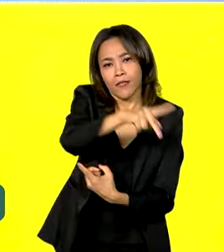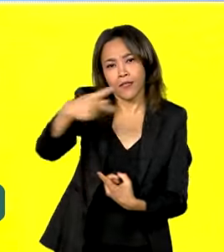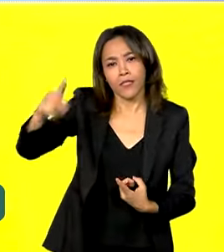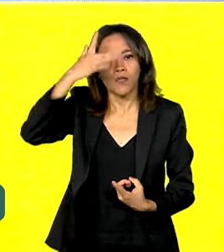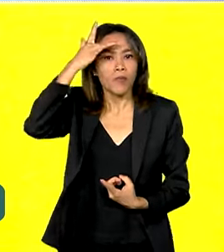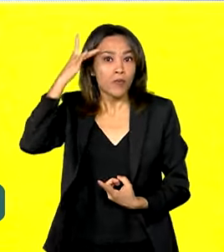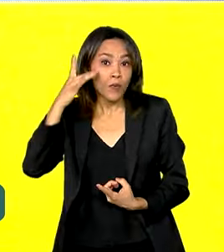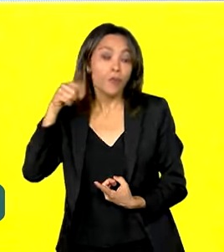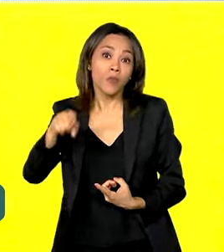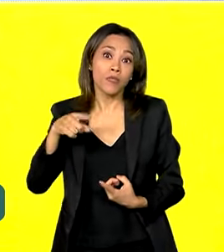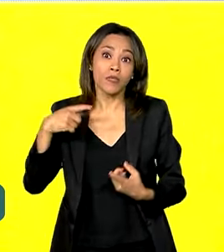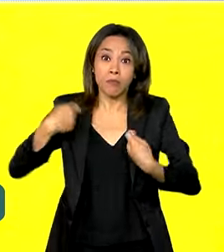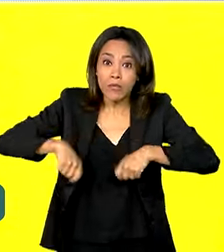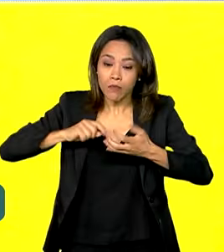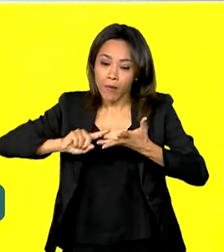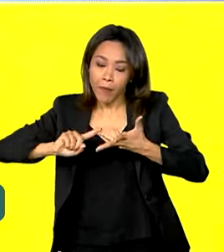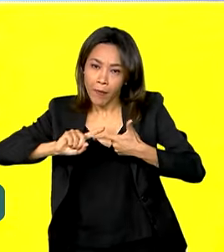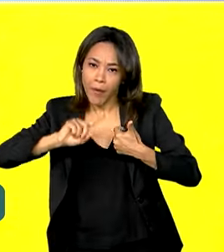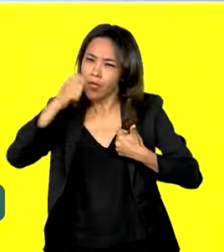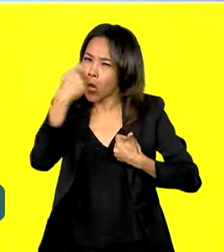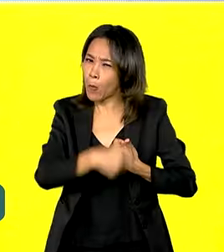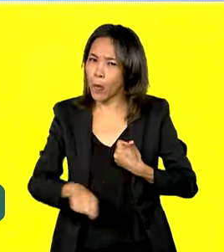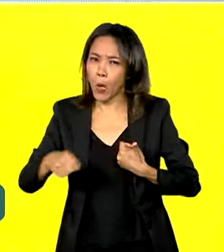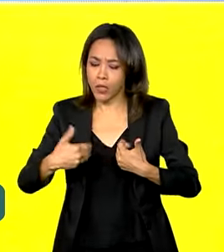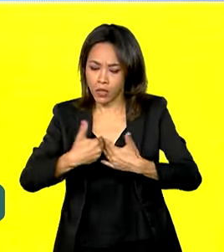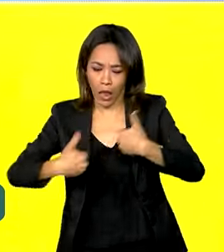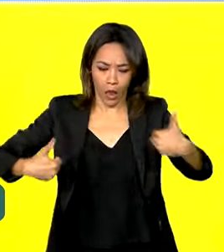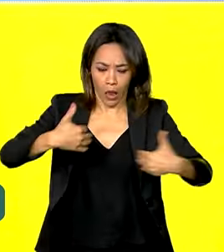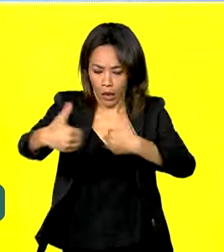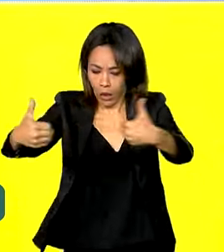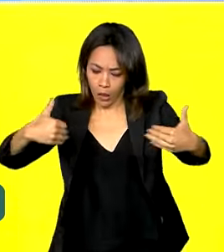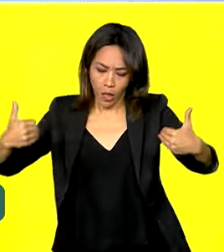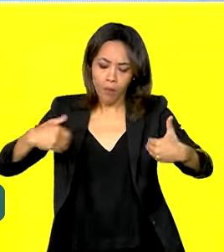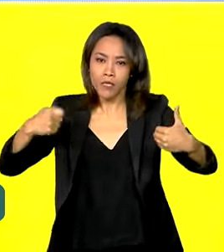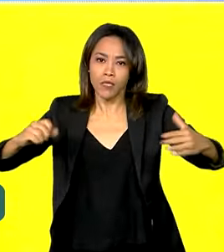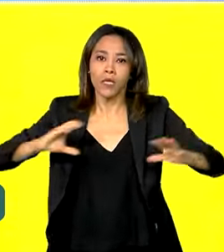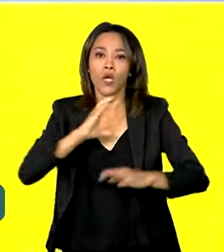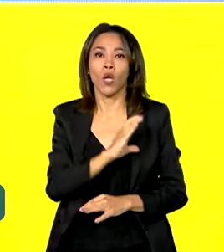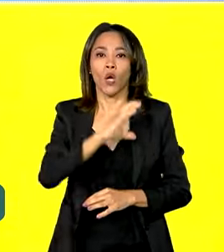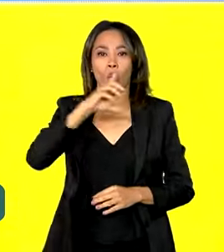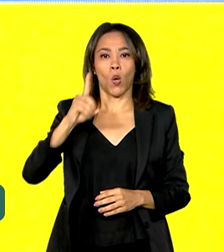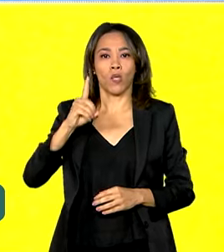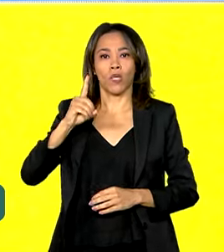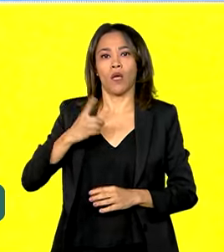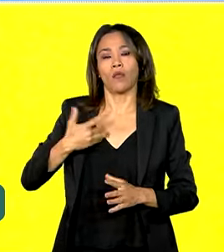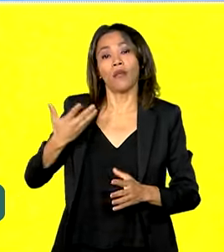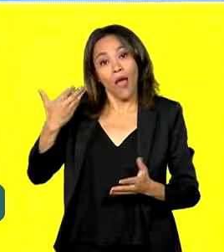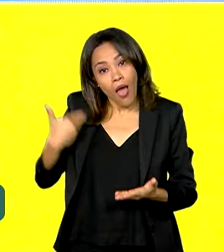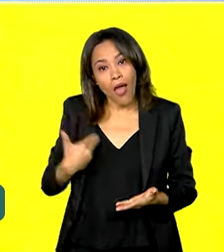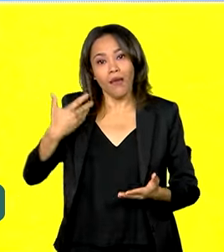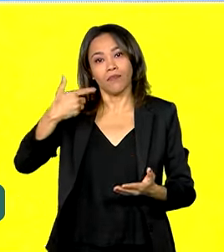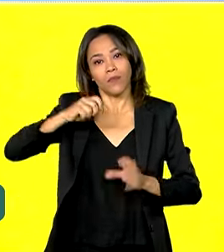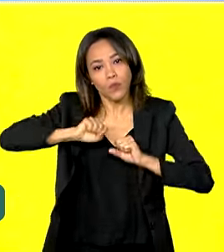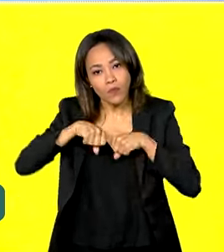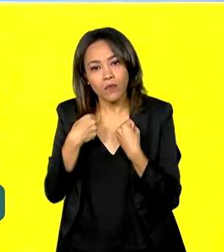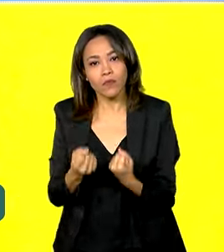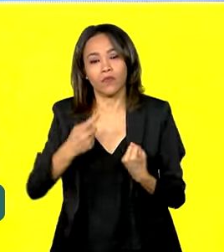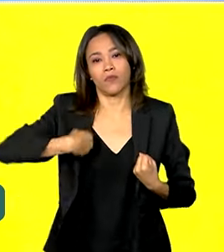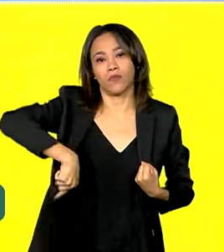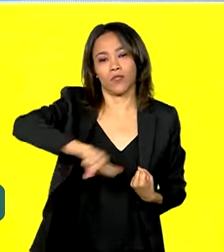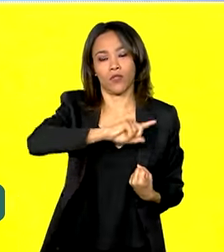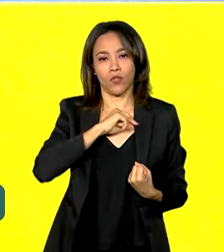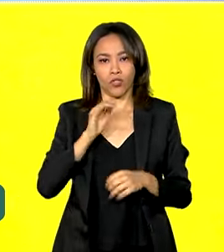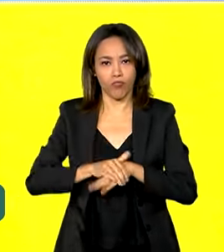necessidade. Ele não pode ser fragmentado, ele tem que ser coordenado. E é esse o grande esforço que nós estamos